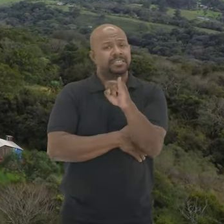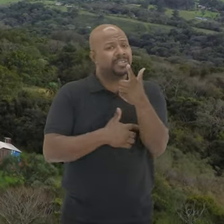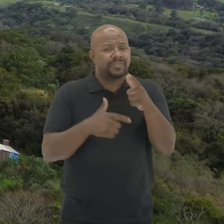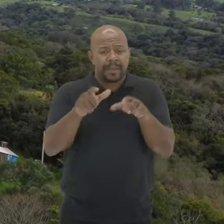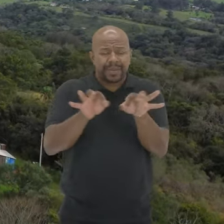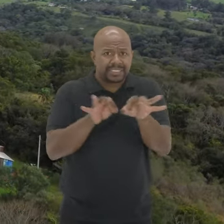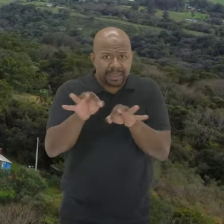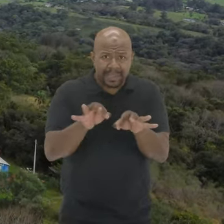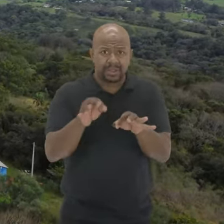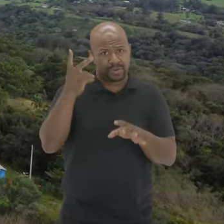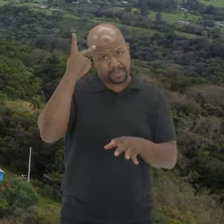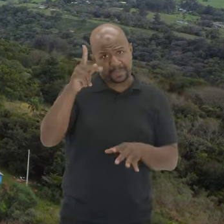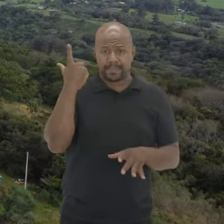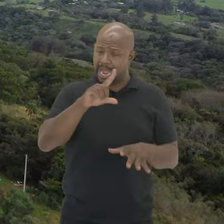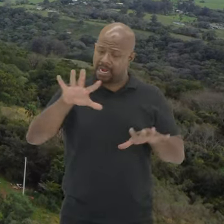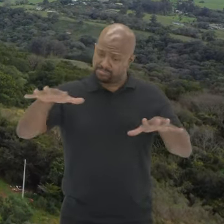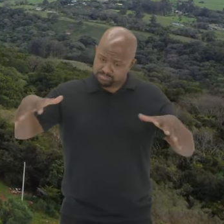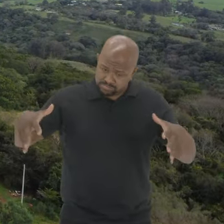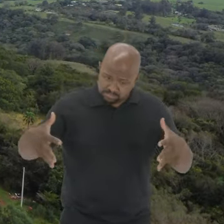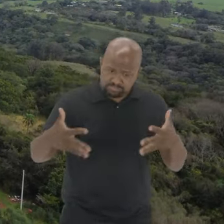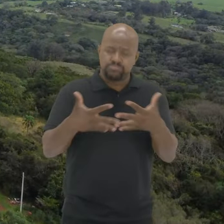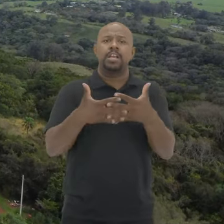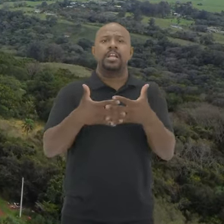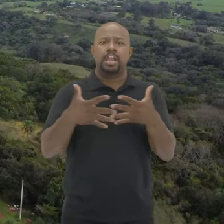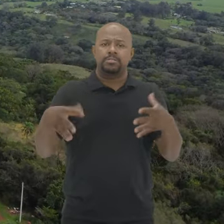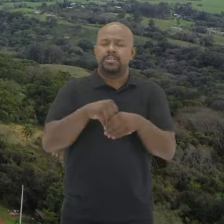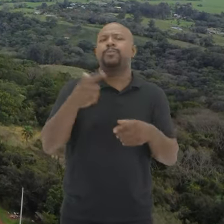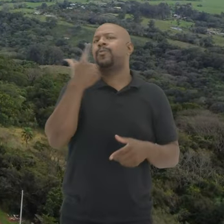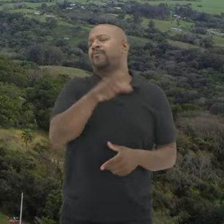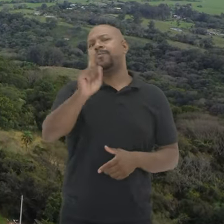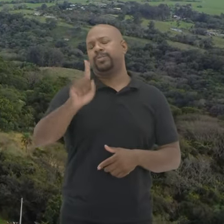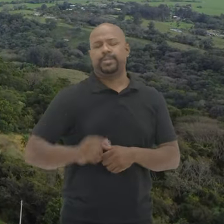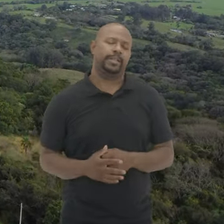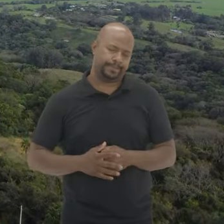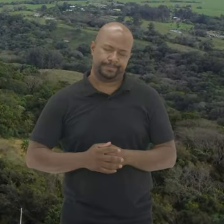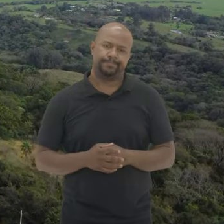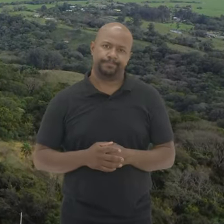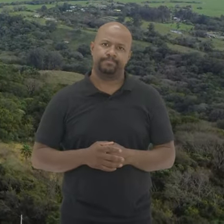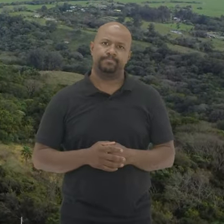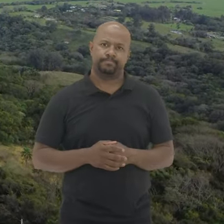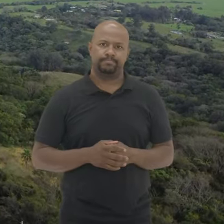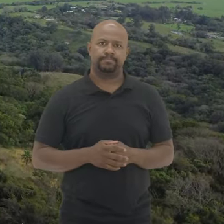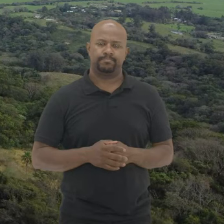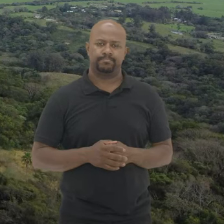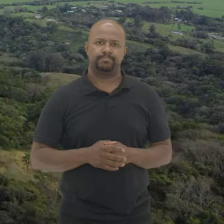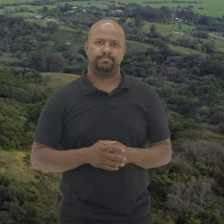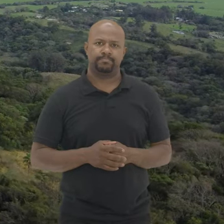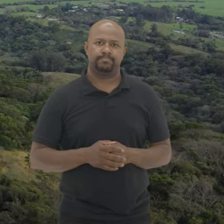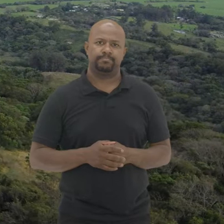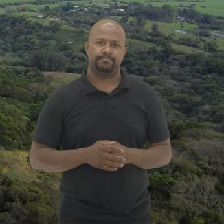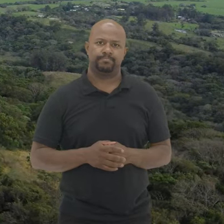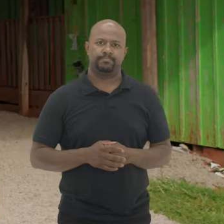Se não houver planejamento Para essa integração Não vai funcionar Em letras brancas Aldeia Caingang